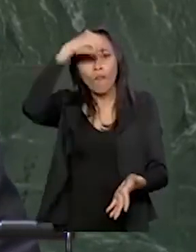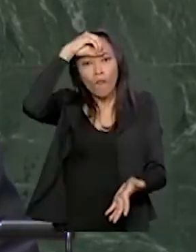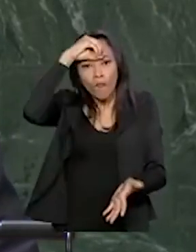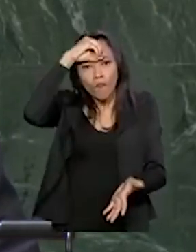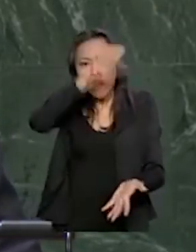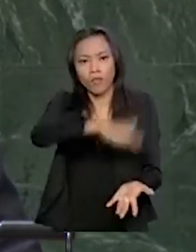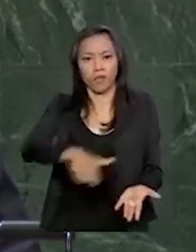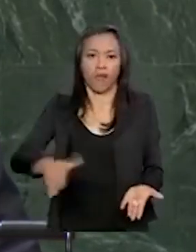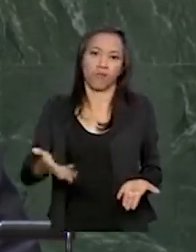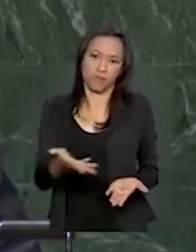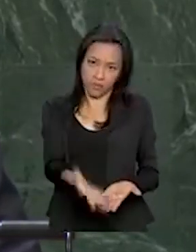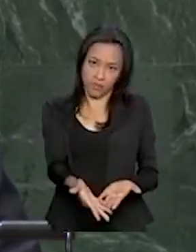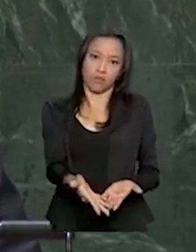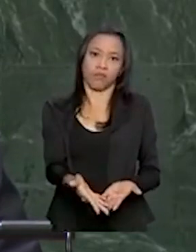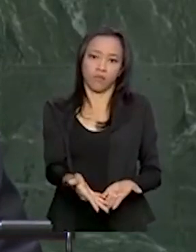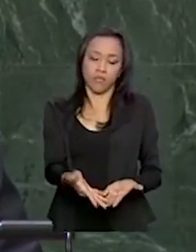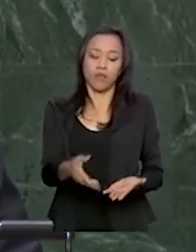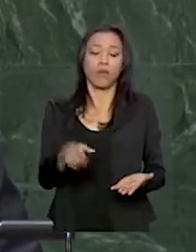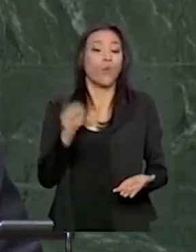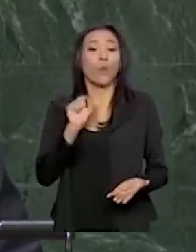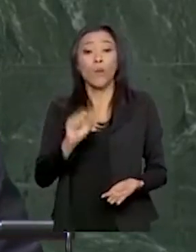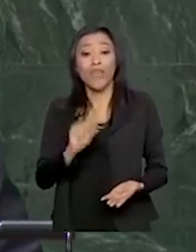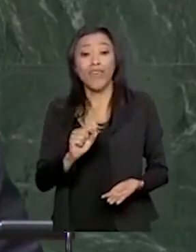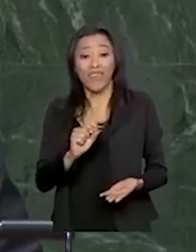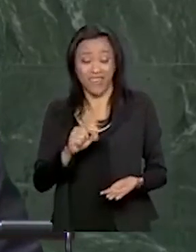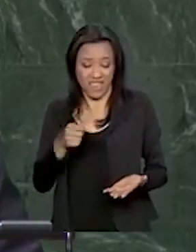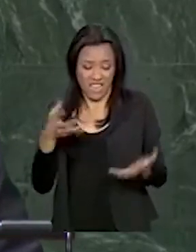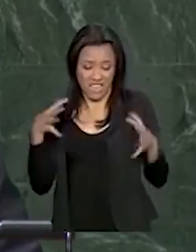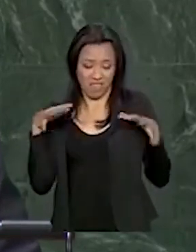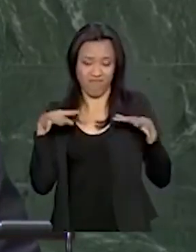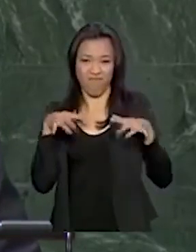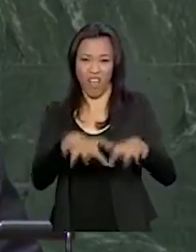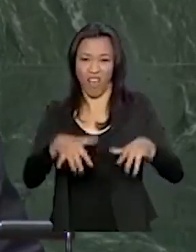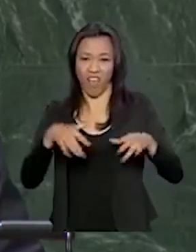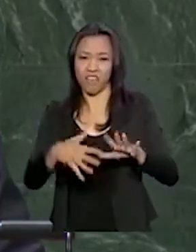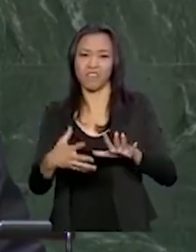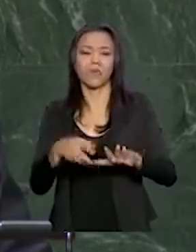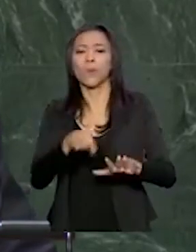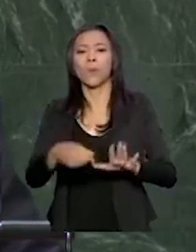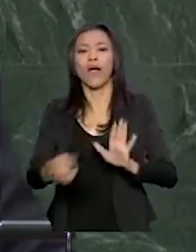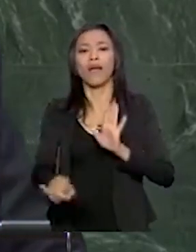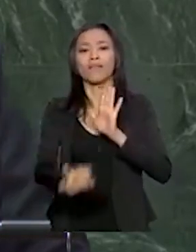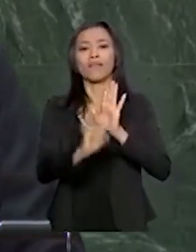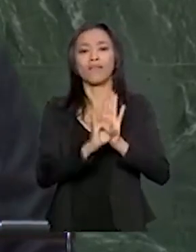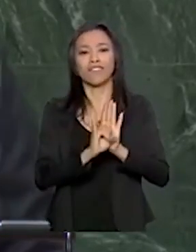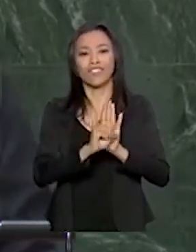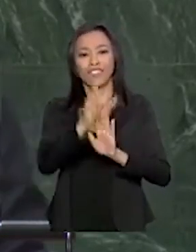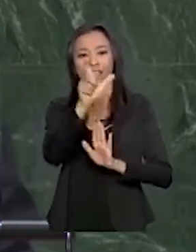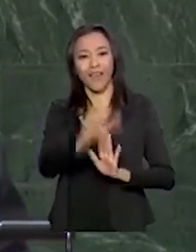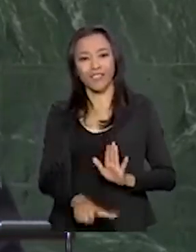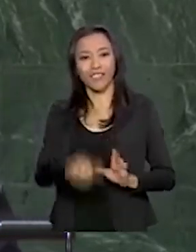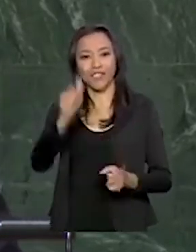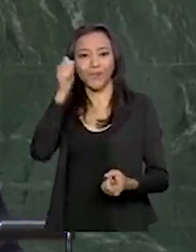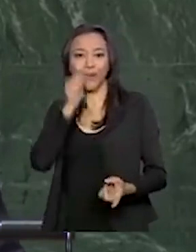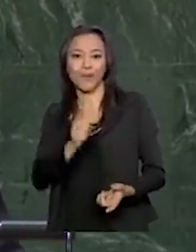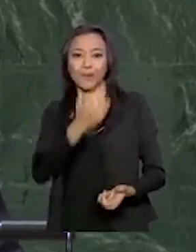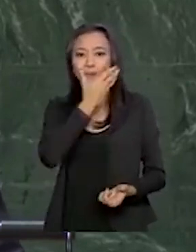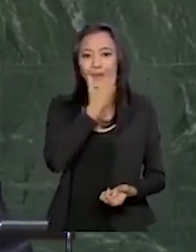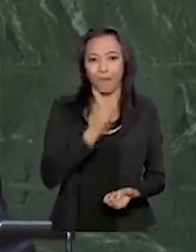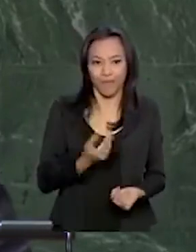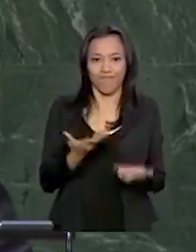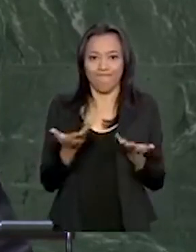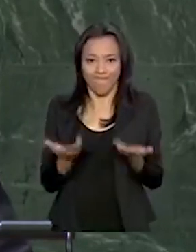pervertendo até mesmo identidade mais básica e elementar, a biológica. O